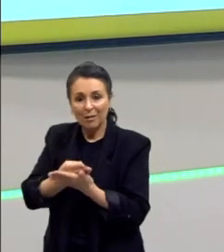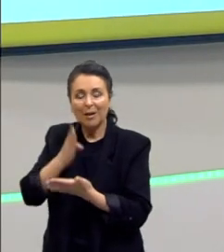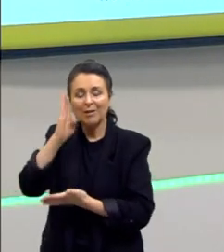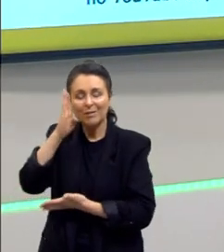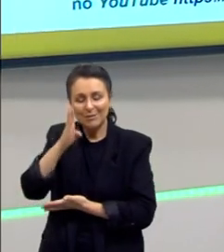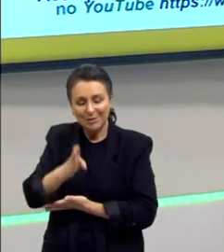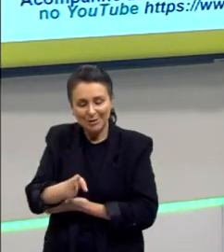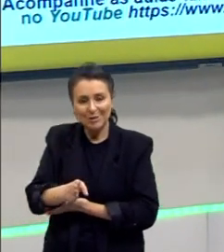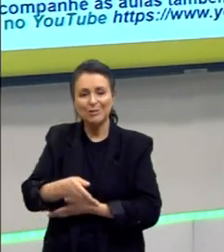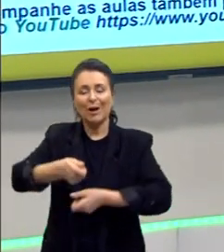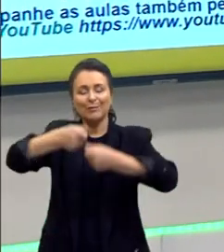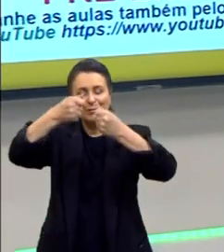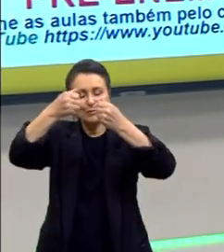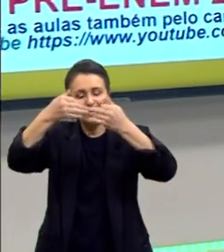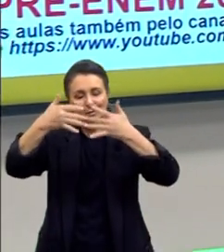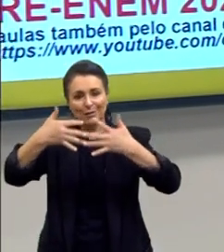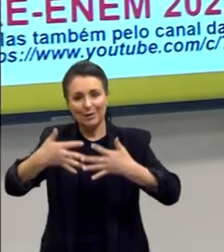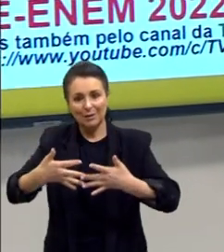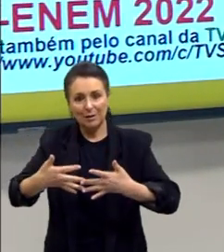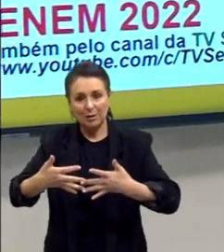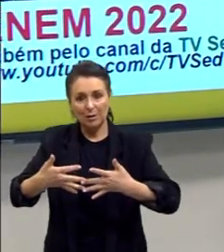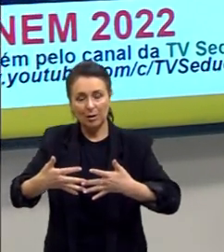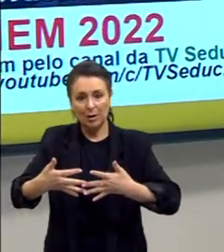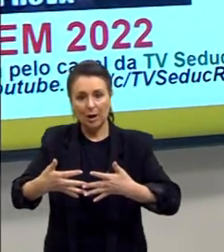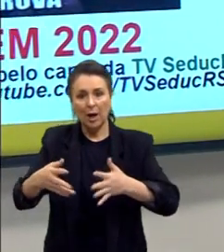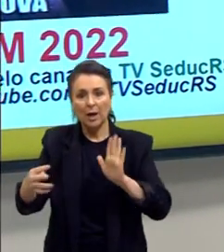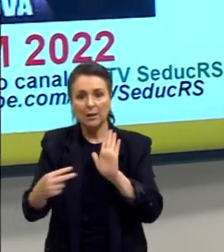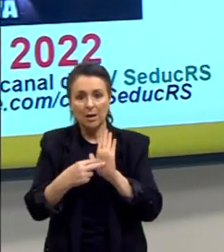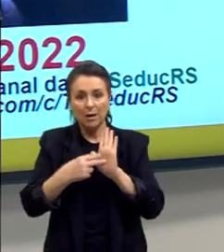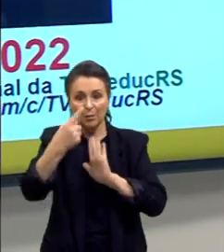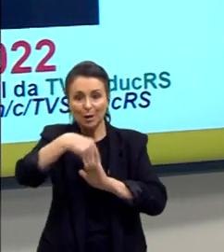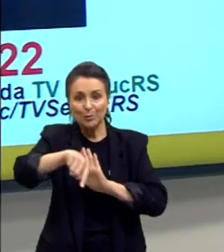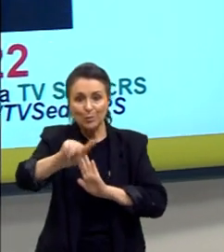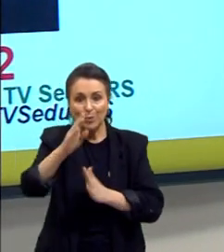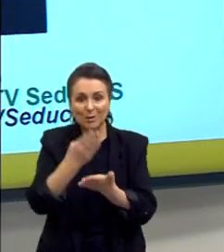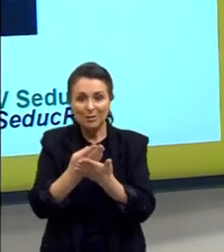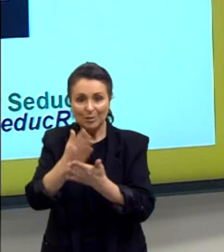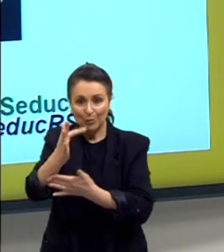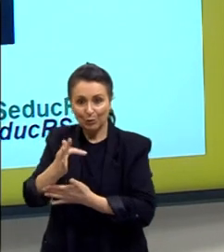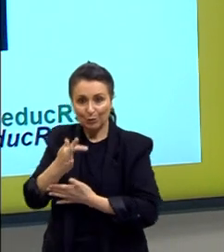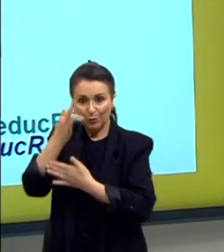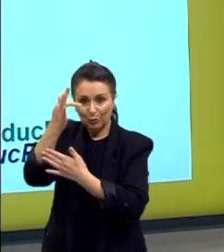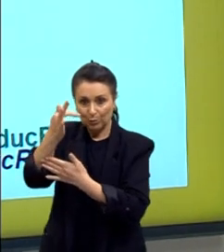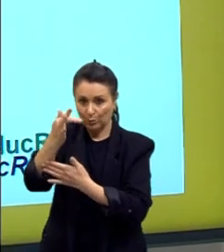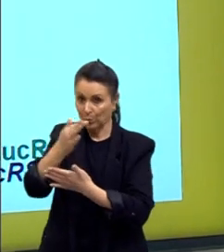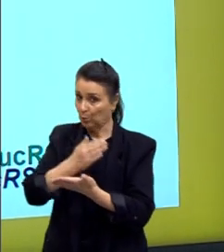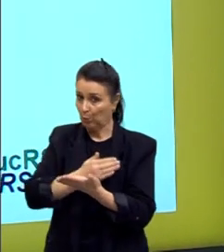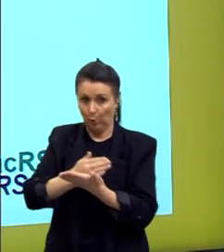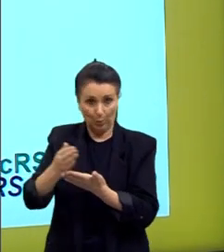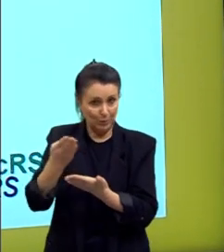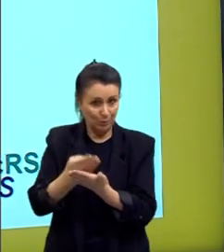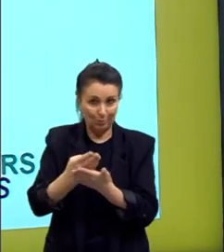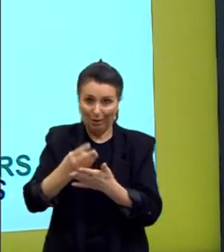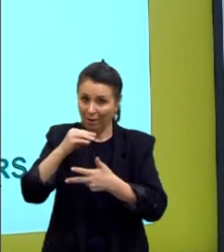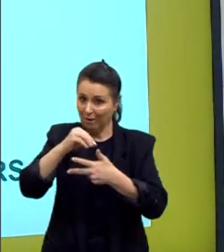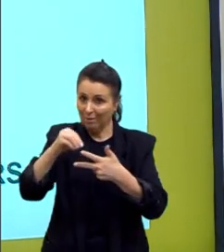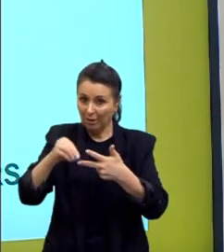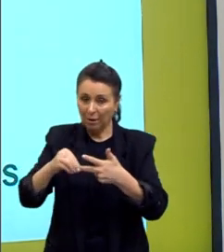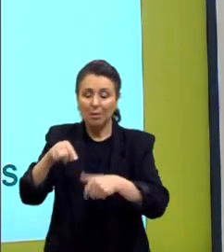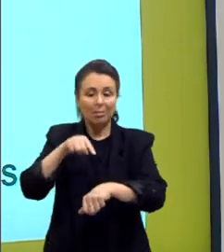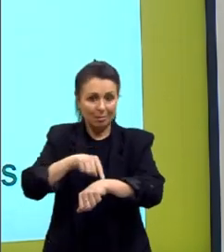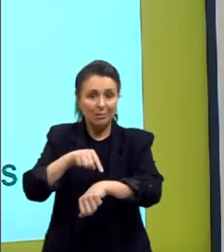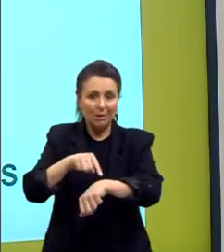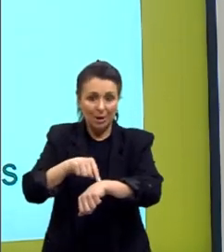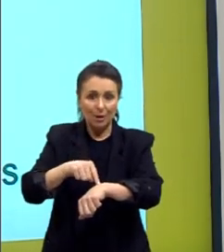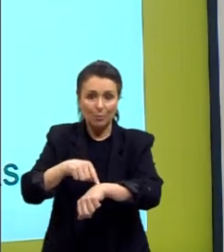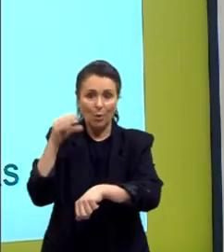tiveram até aqui. E fica ligado nas próximas também. Se tu ainda não começou a estudar para o Enem, corre que dá tempo.